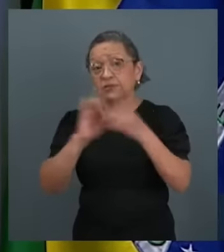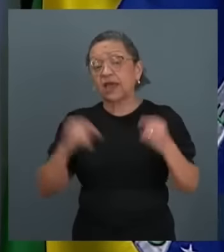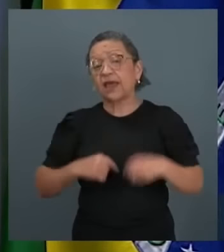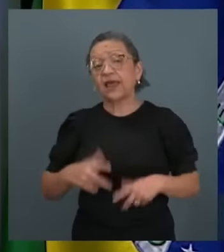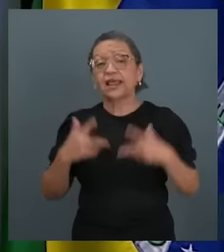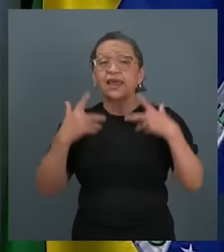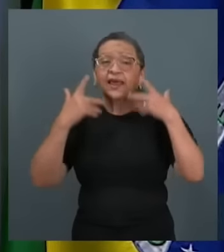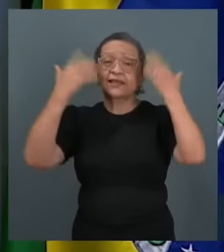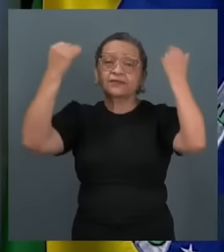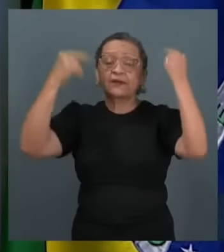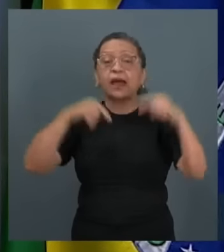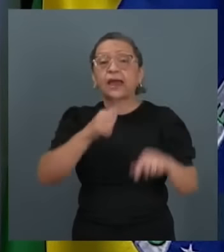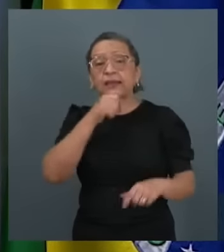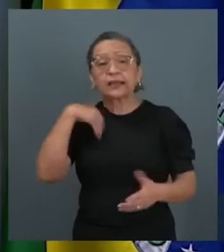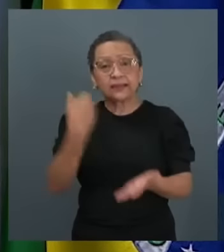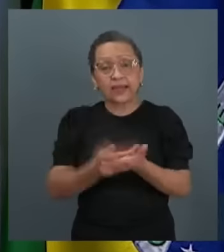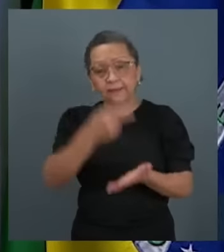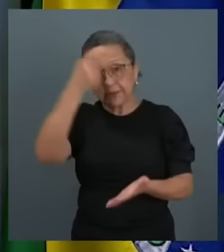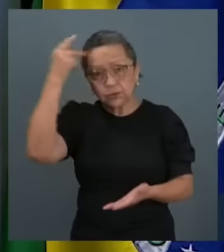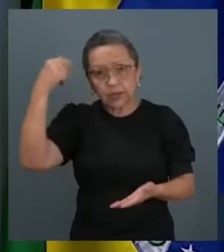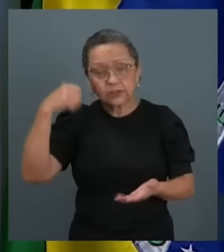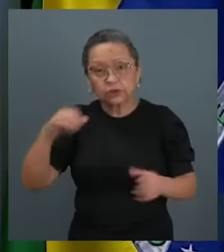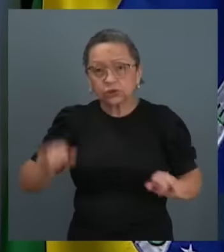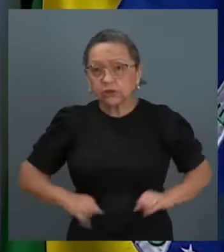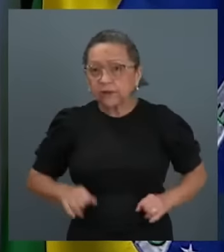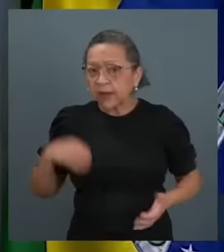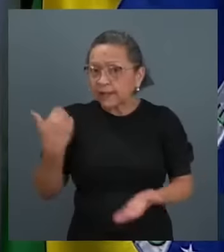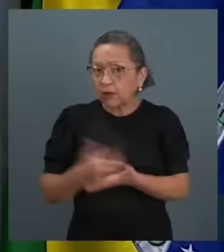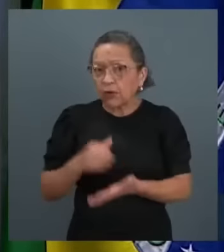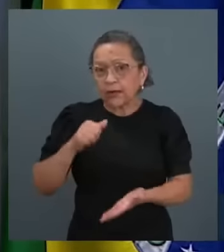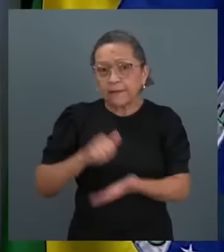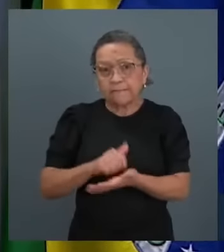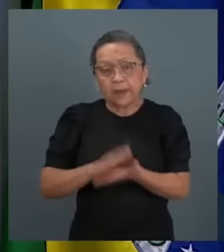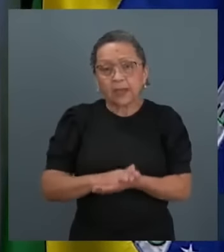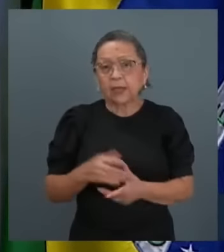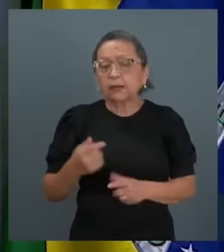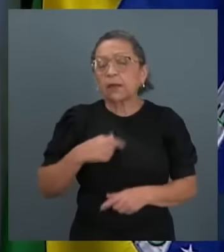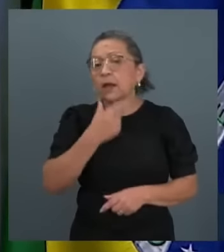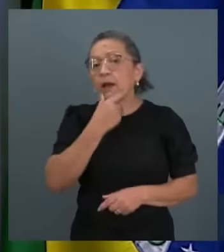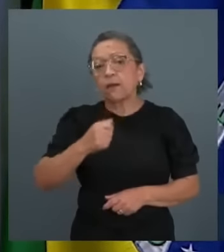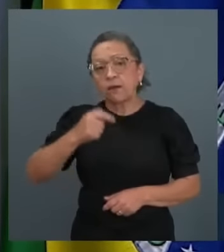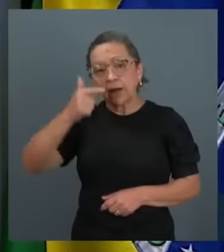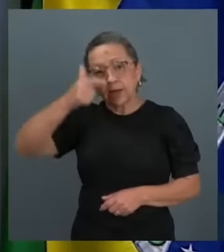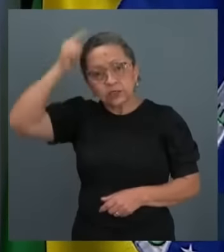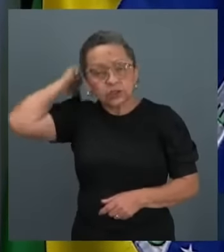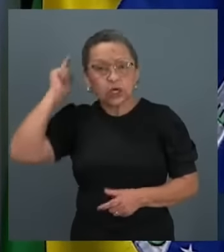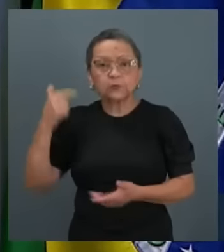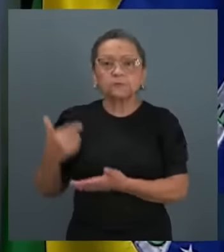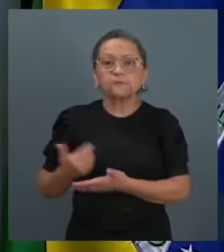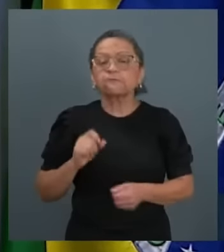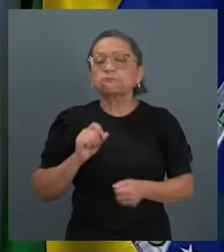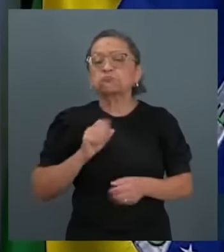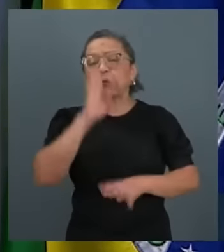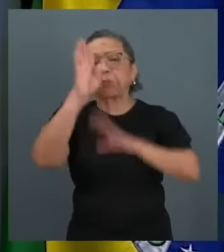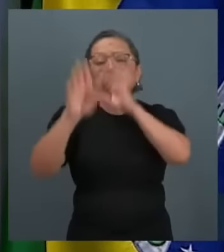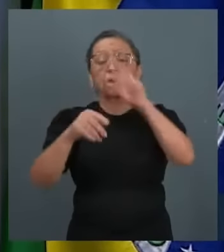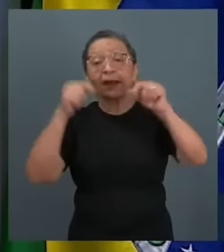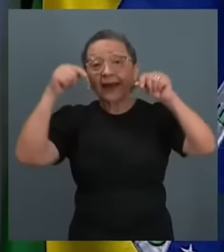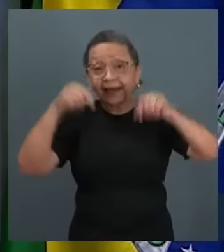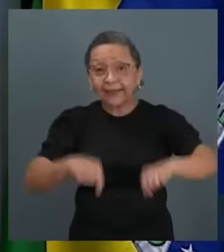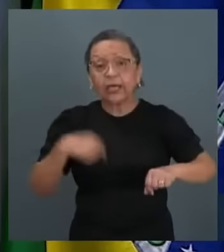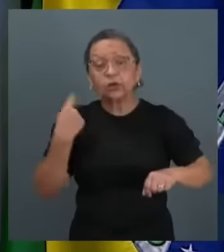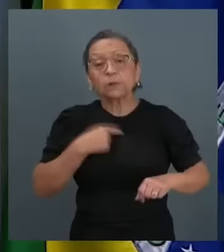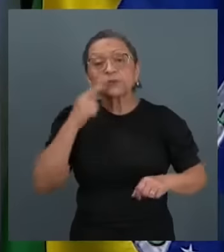E ainda temos gente pagando penas altíssimas, com Alexandre de Moraes pintando e bordando. Essa casa precisa de impeachment, esse cidadão.